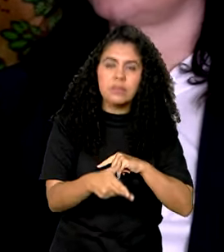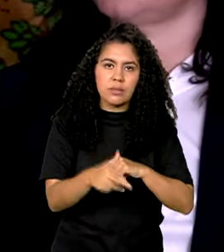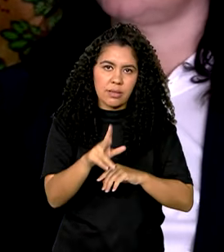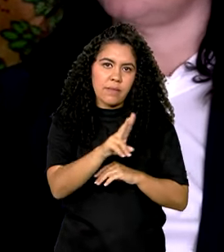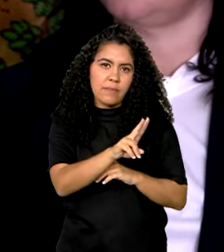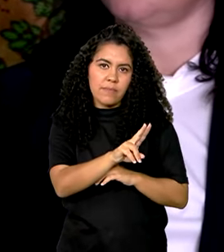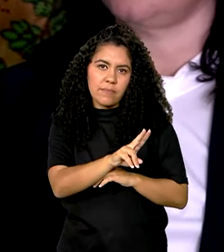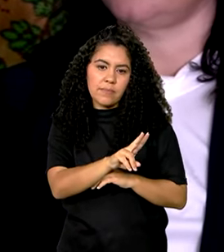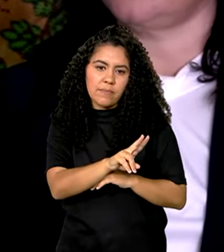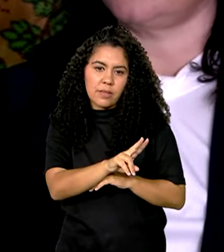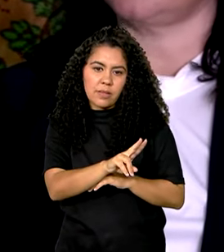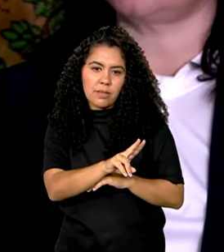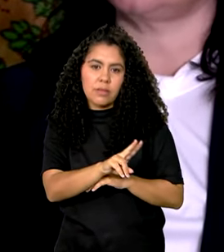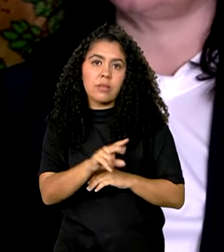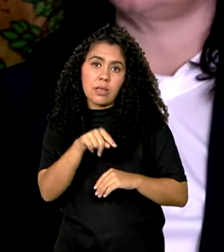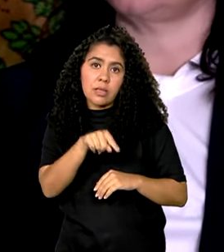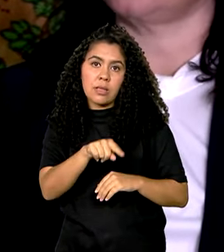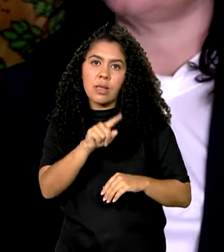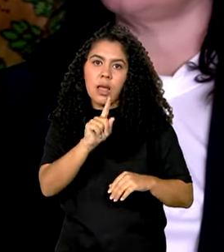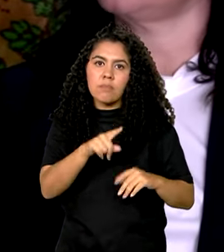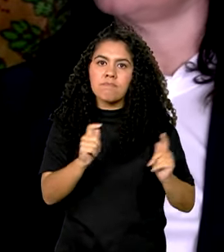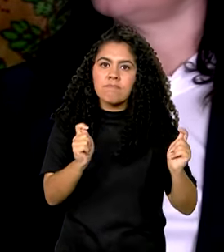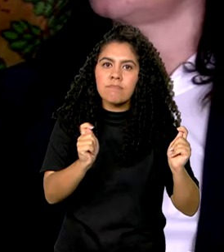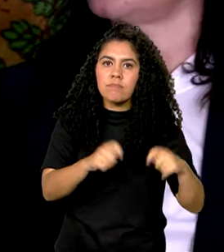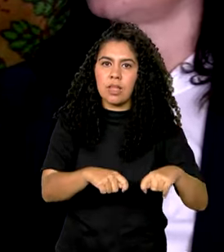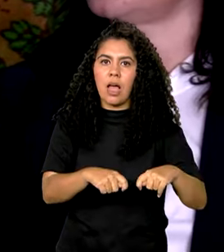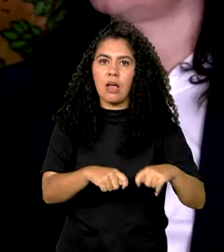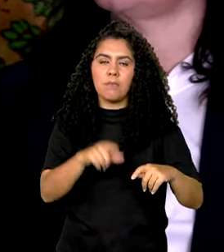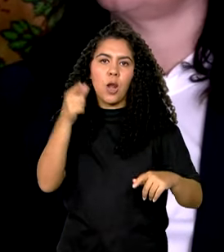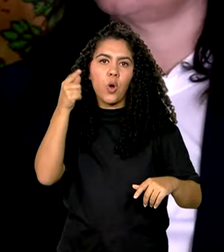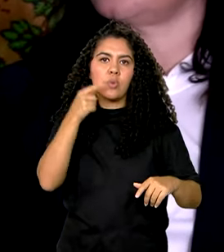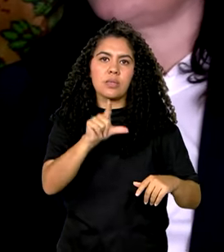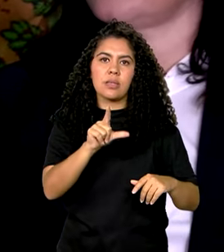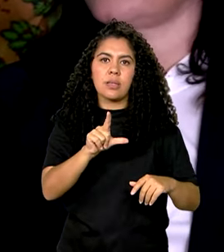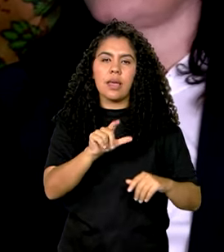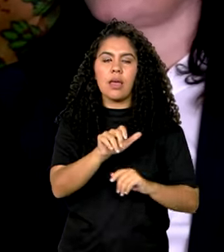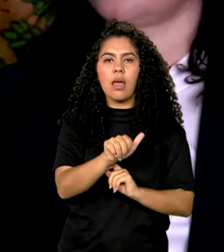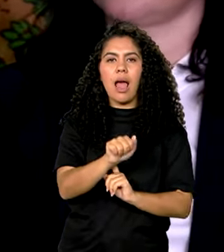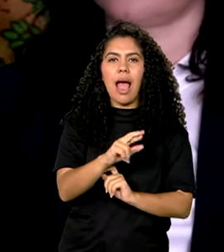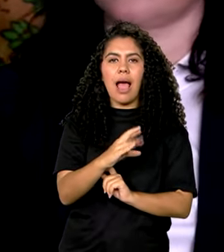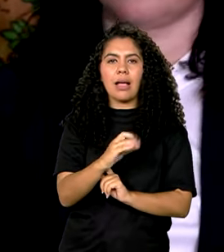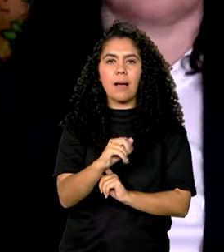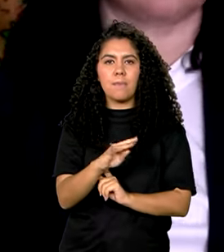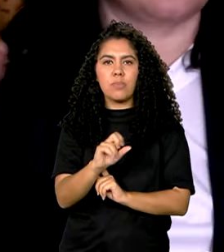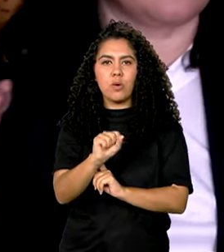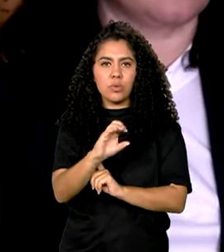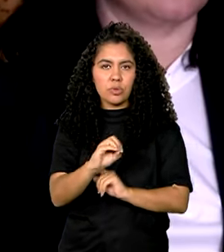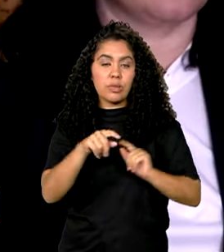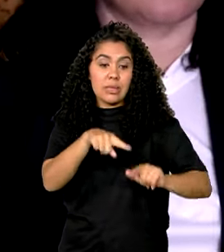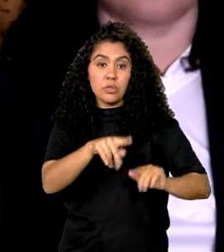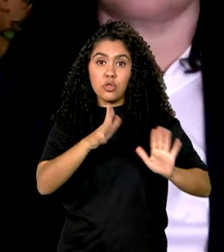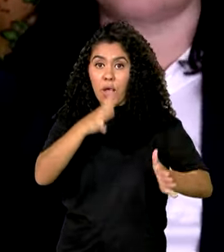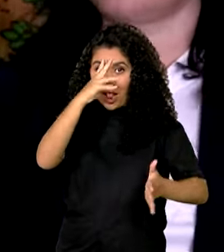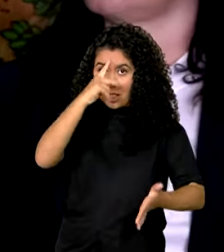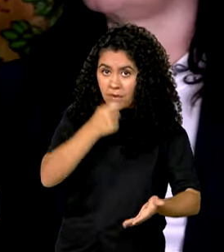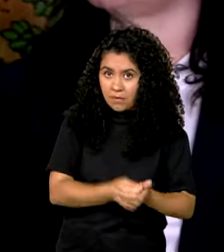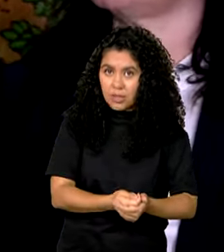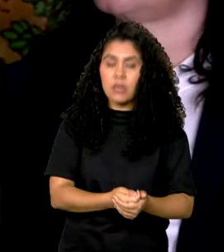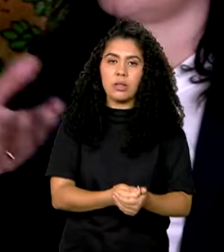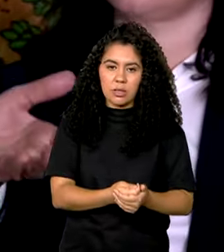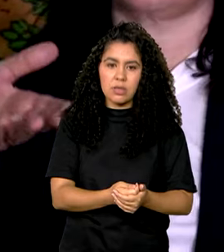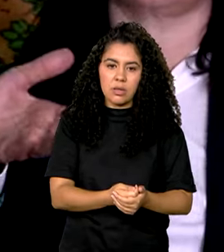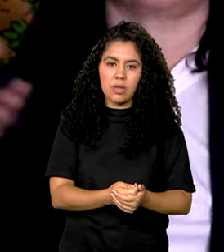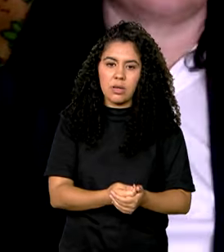suficientes para que o arcabouço seja cumprido. Então, isso está definido. Nós vamos ter a ordem de